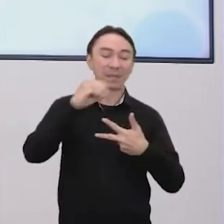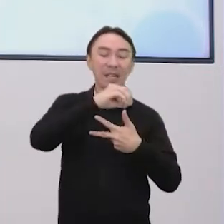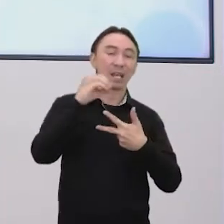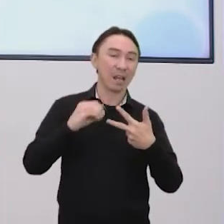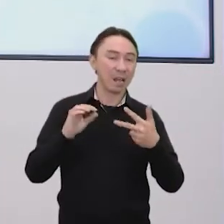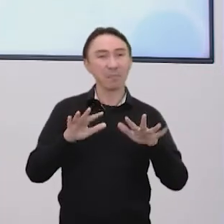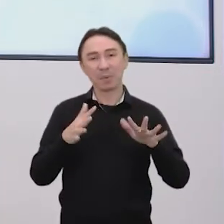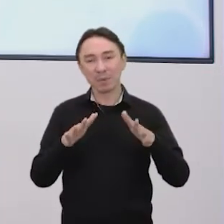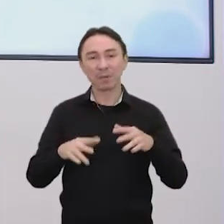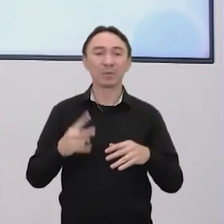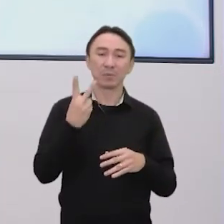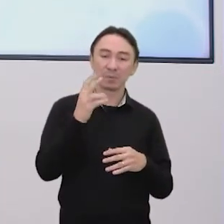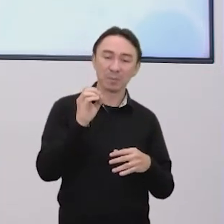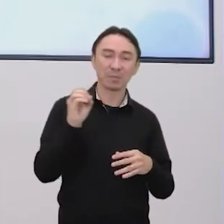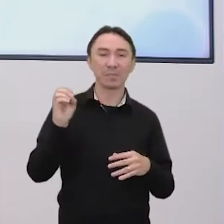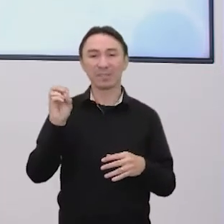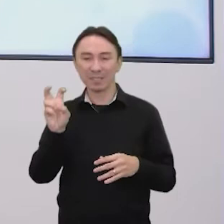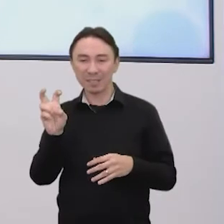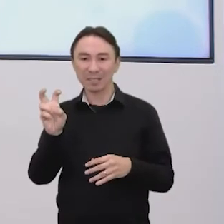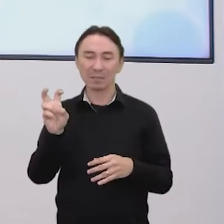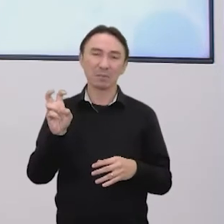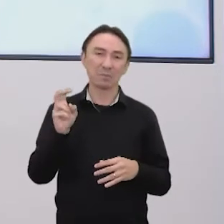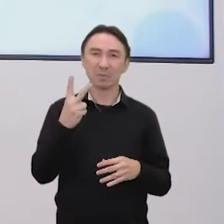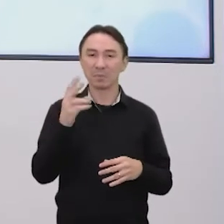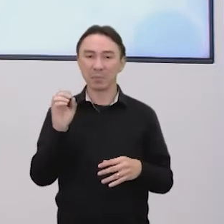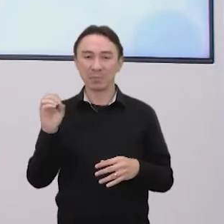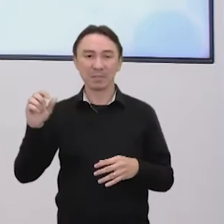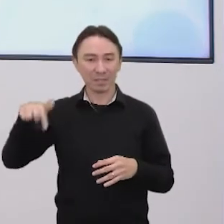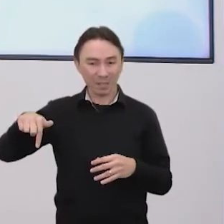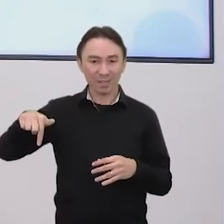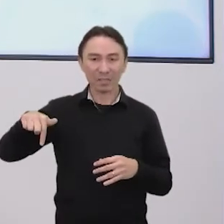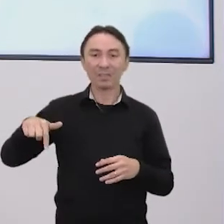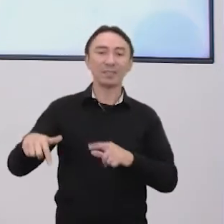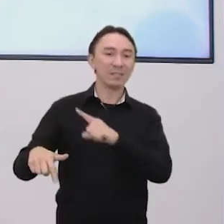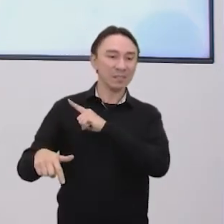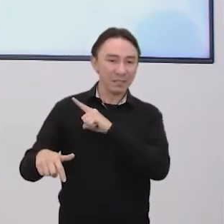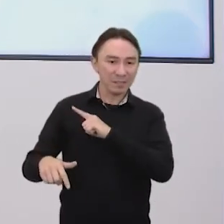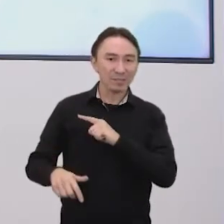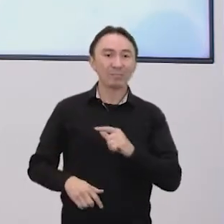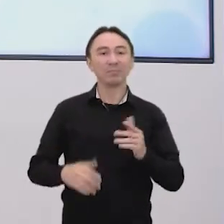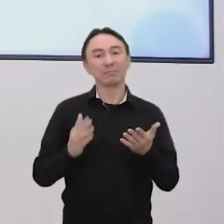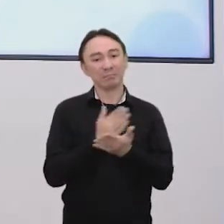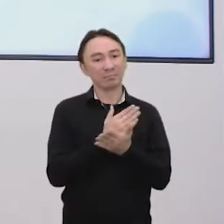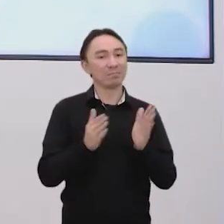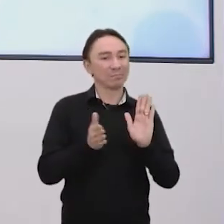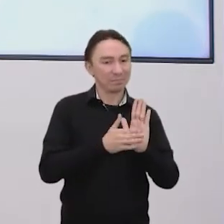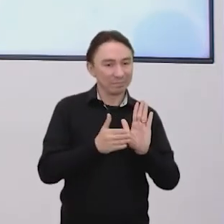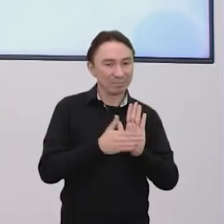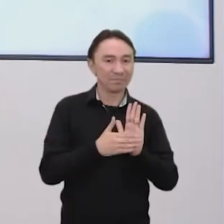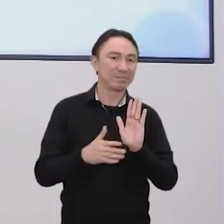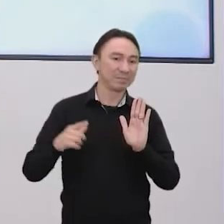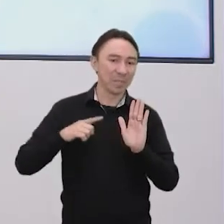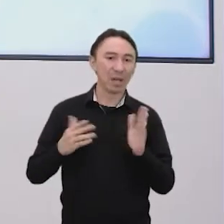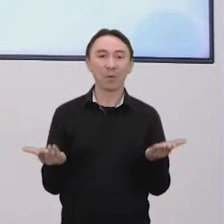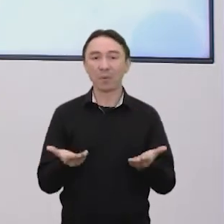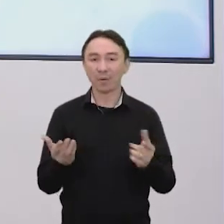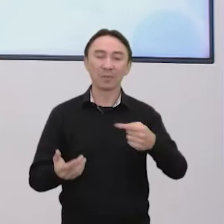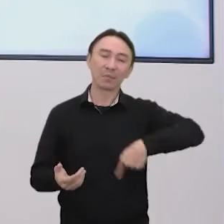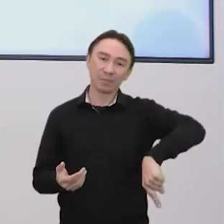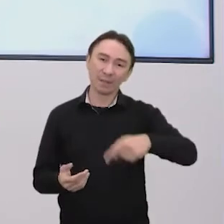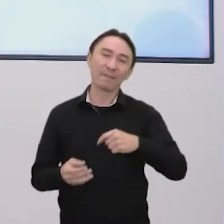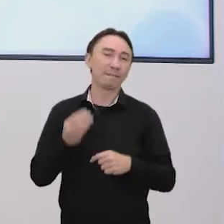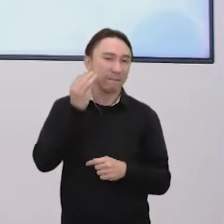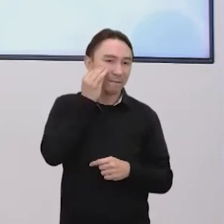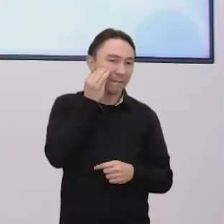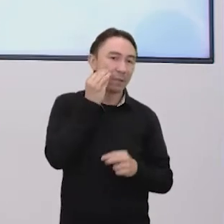a gente já tem Enem com várias propostas, várias questões, que a gente vai tentar responder por aqui, com essas aulas, né, sobre essa fonte